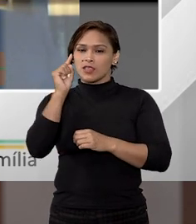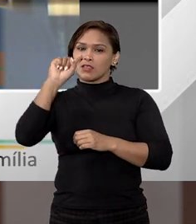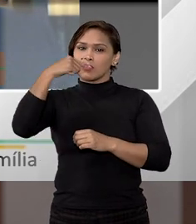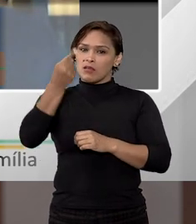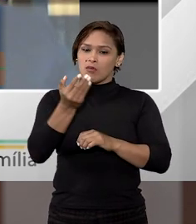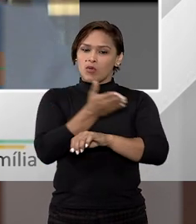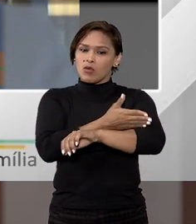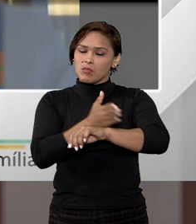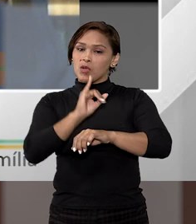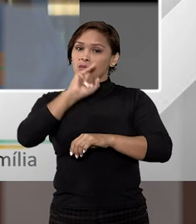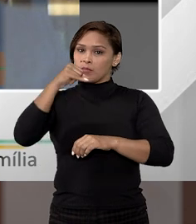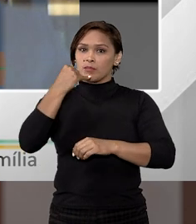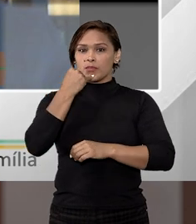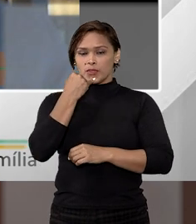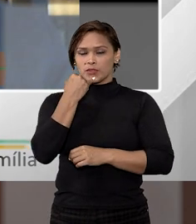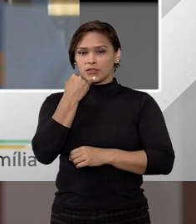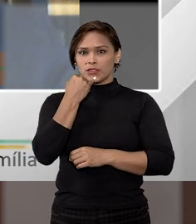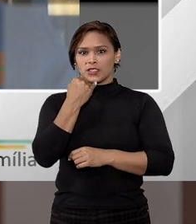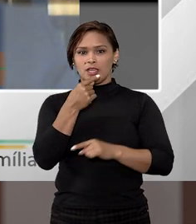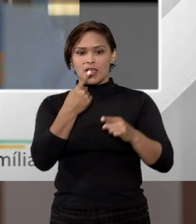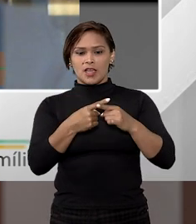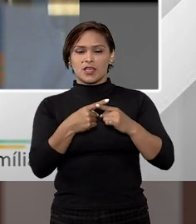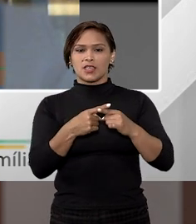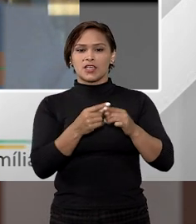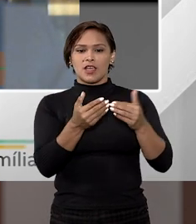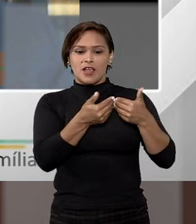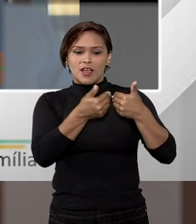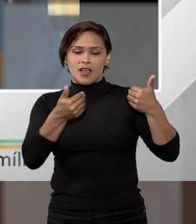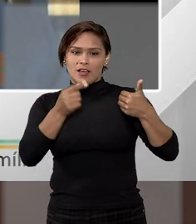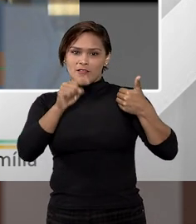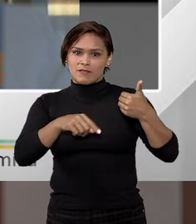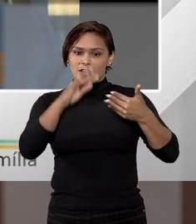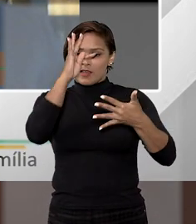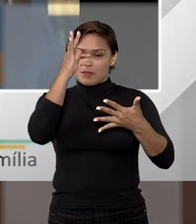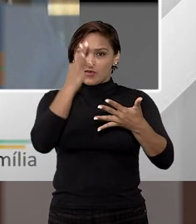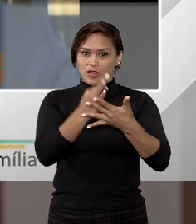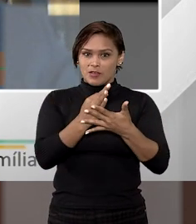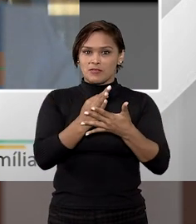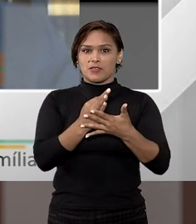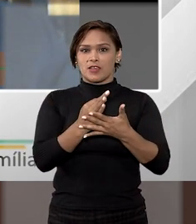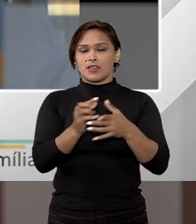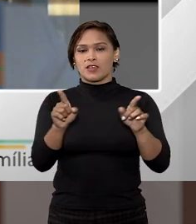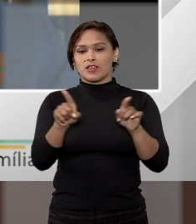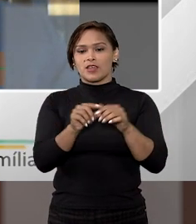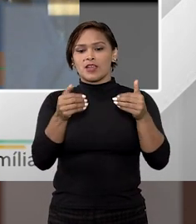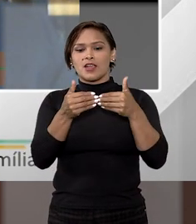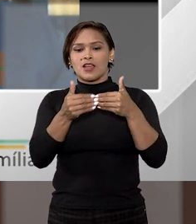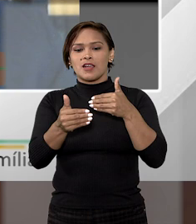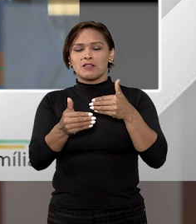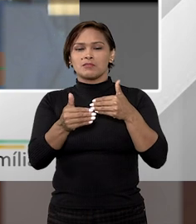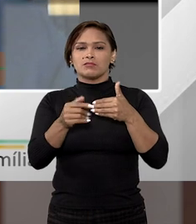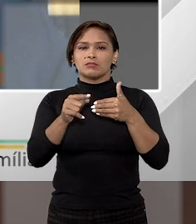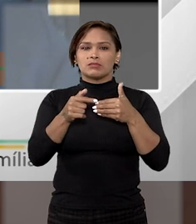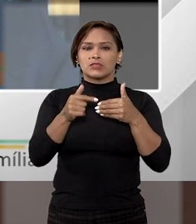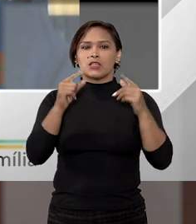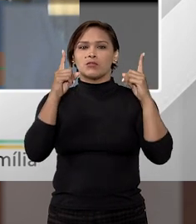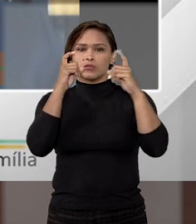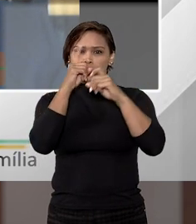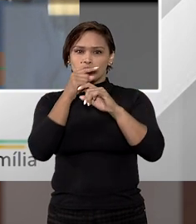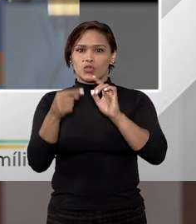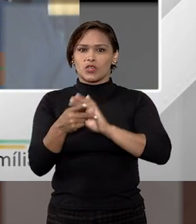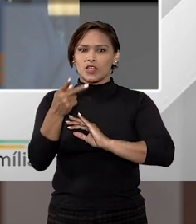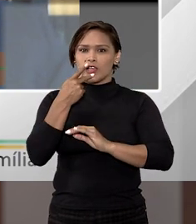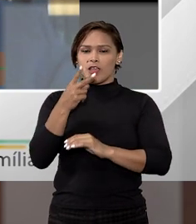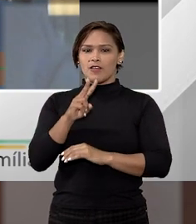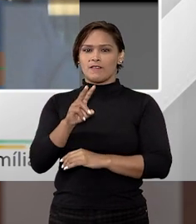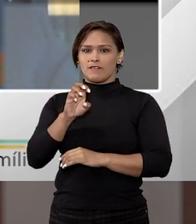depois, um comportamento oportunista. Aquilo que a gente afasta, segundo a boa-fé objetiva, a partir de um brocardo muito antigo,